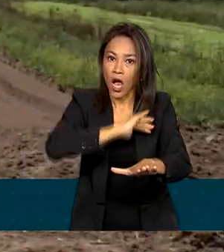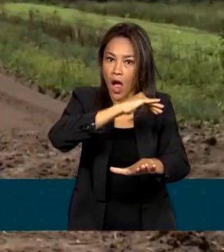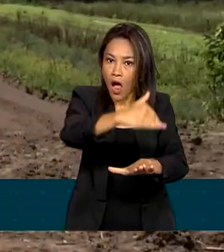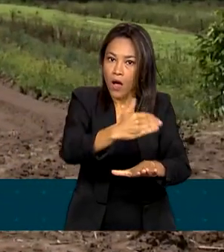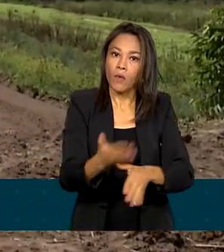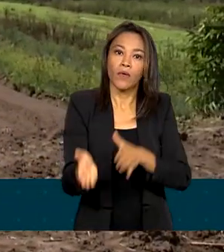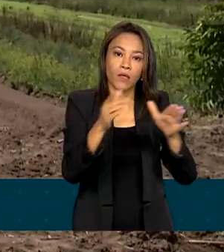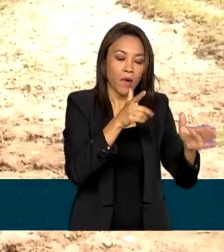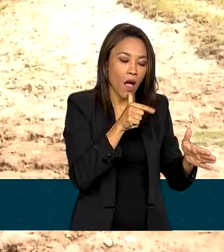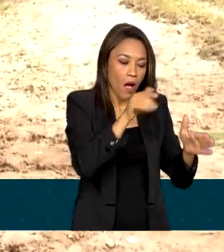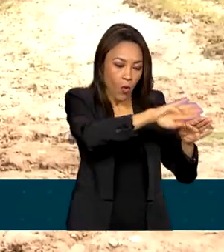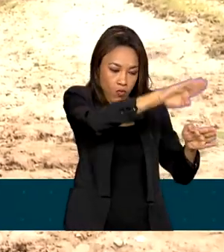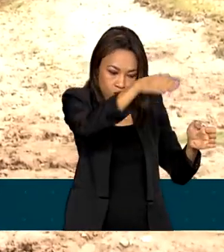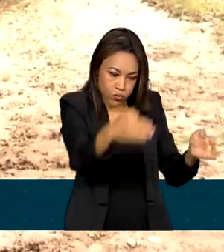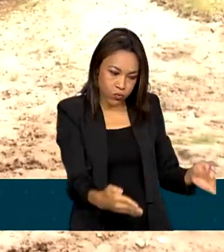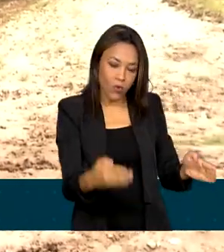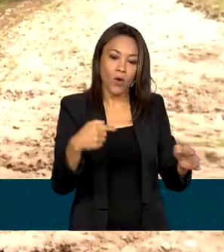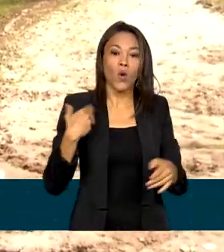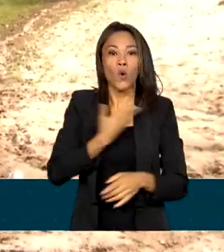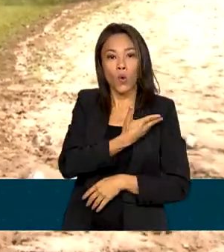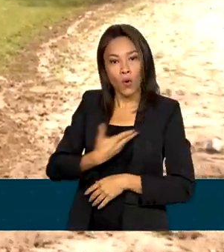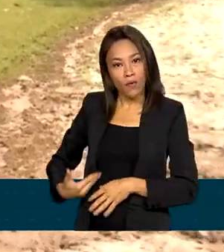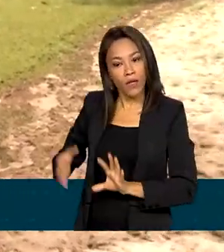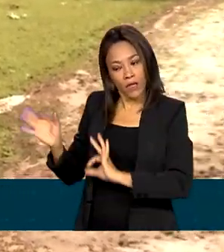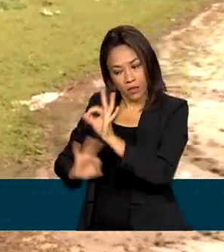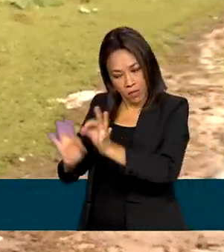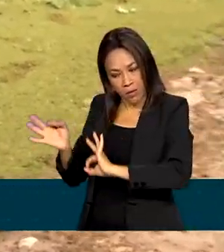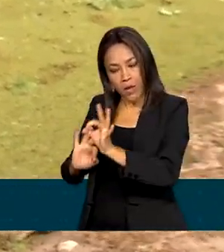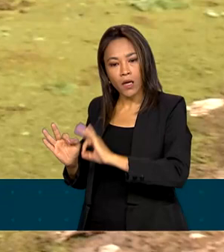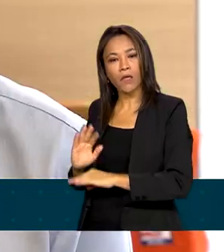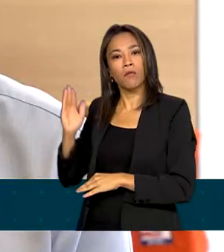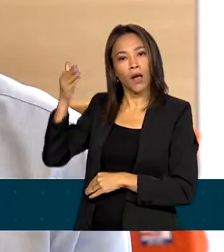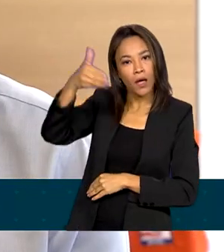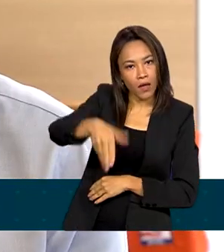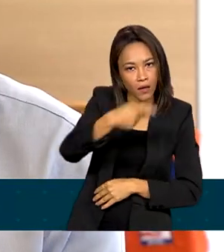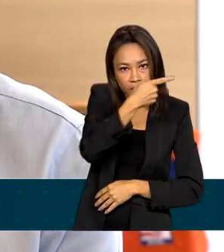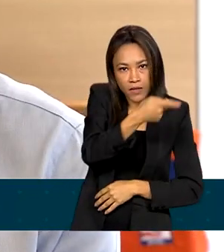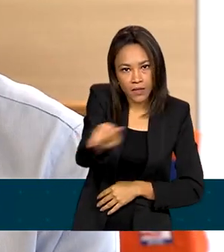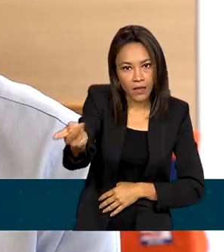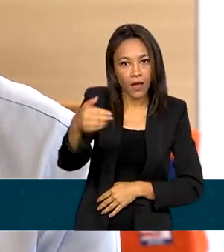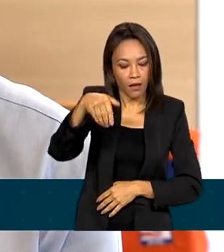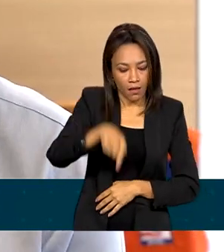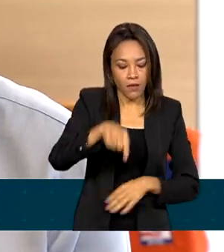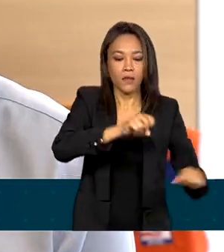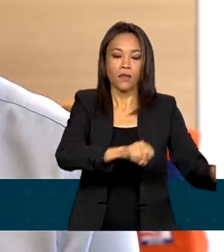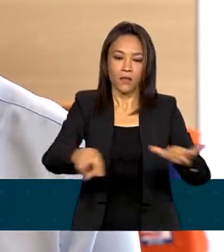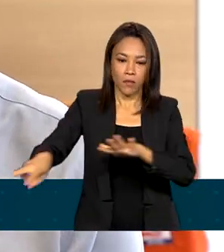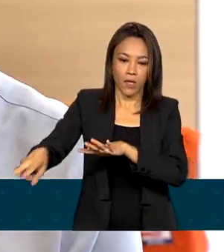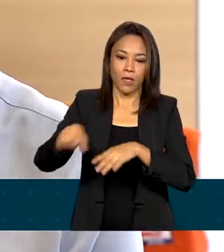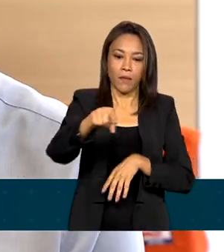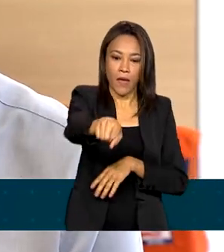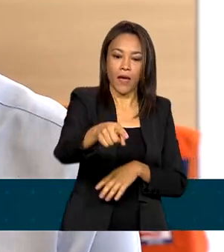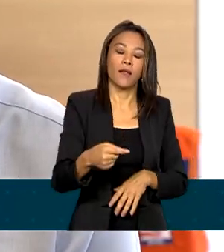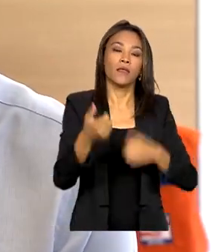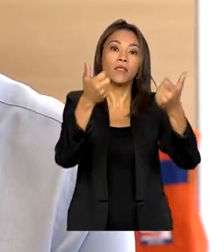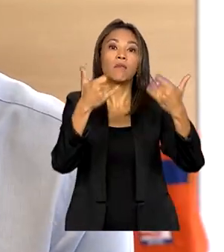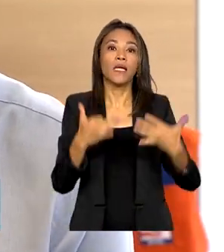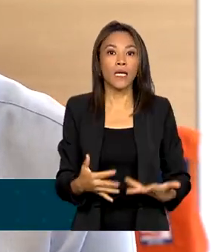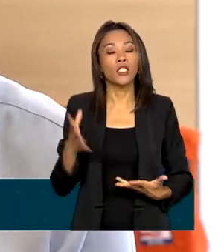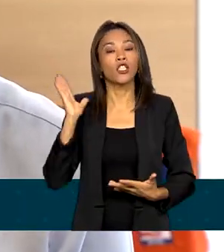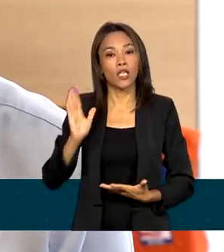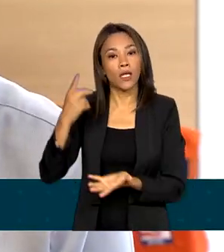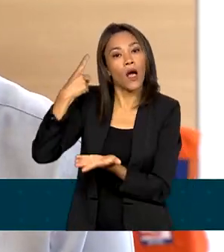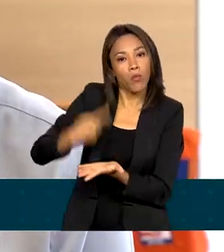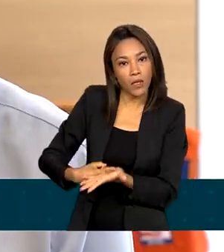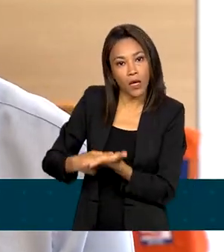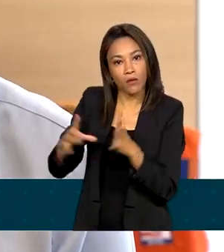água. O governo prepara uma visita à região nesta semana. Na quinta-feira está prevista uma comitiva formada